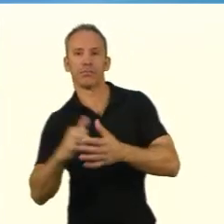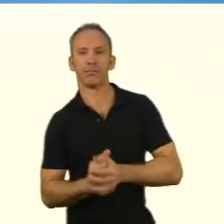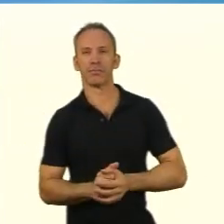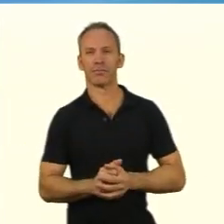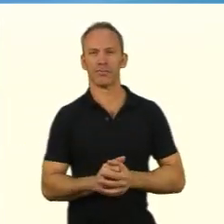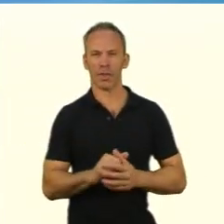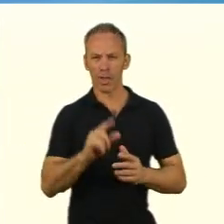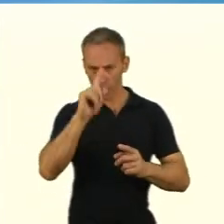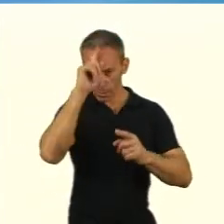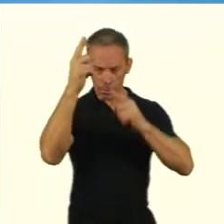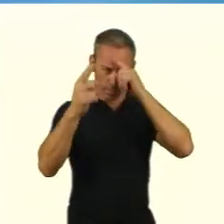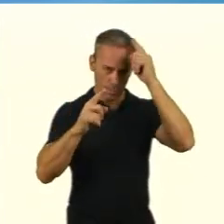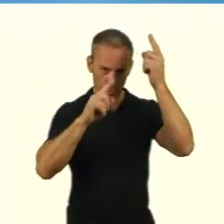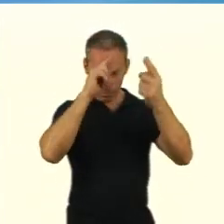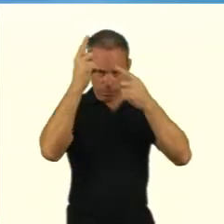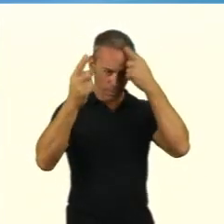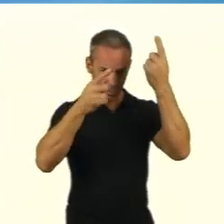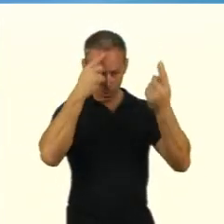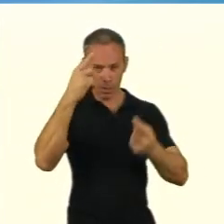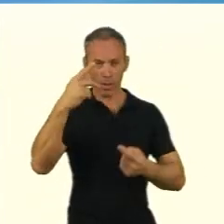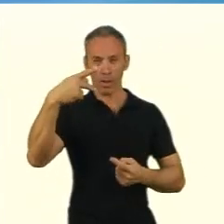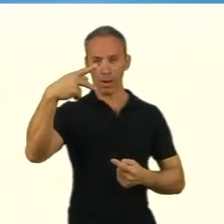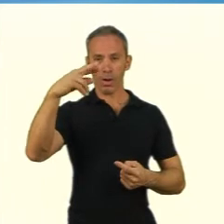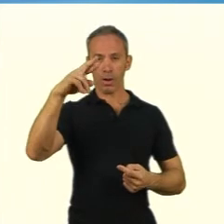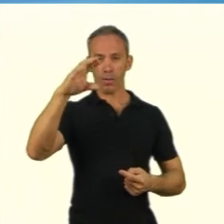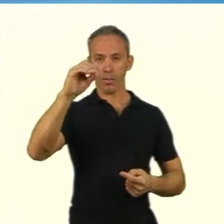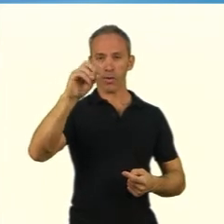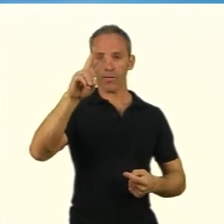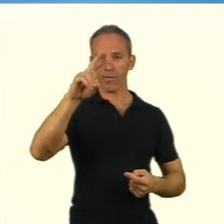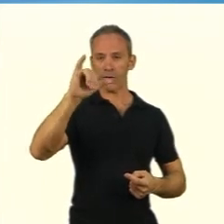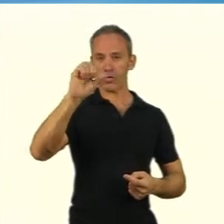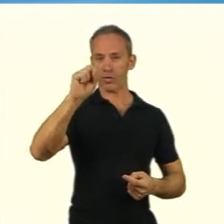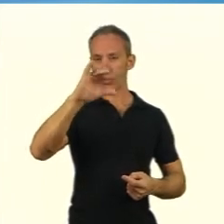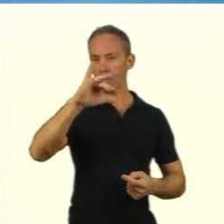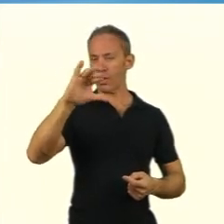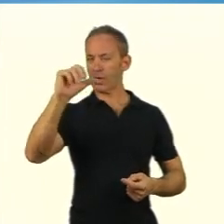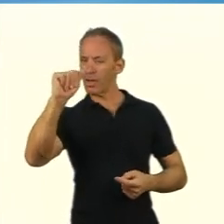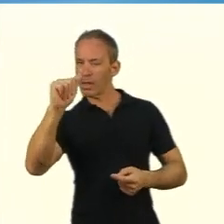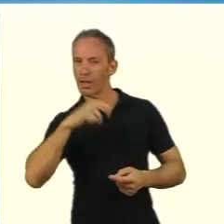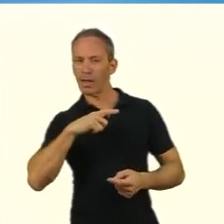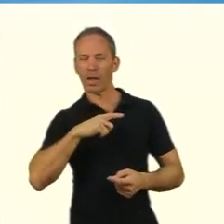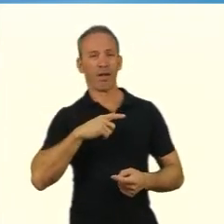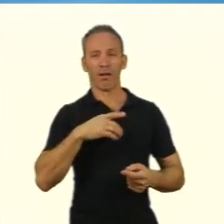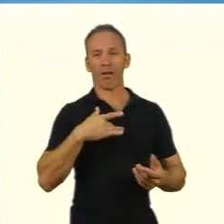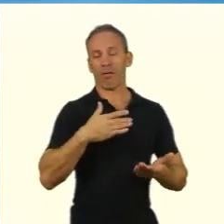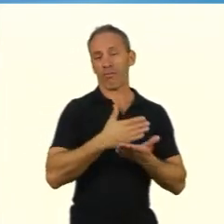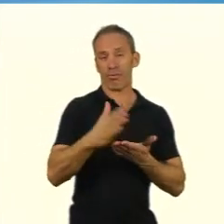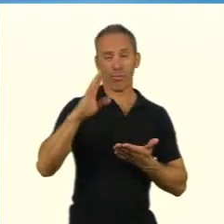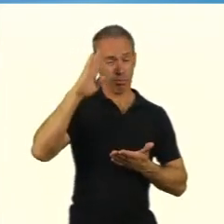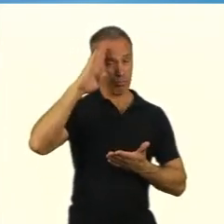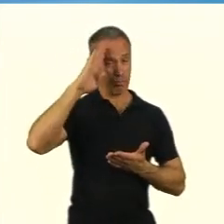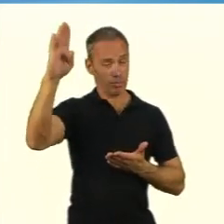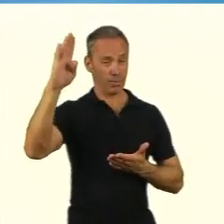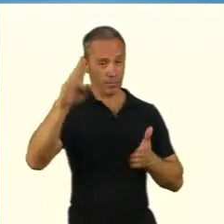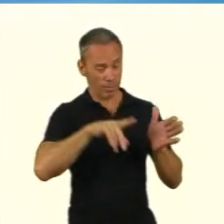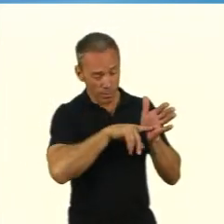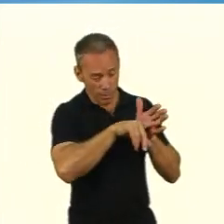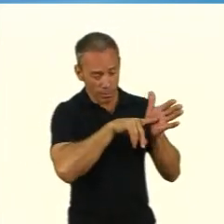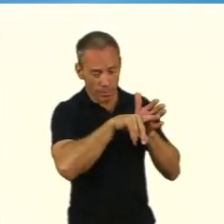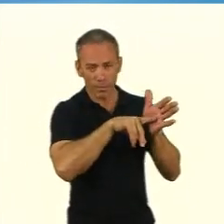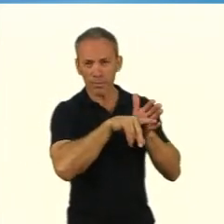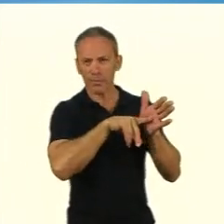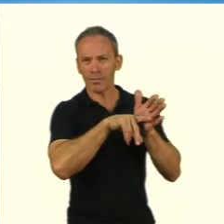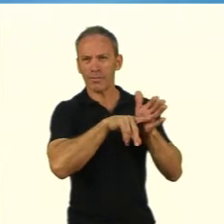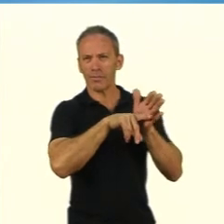Então, veja as hipóteses nos dão uma orientação dão um sul ou um norte ou um leste ou um oeste eu